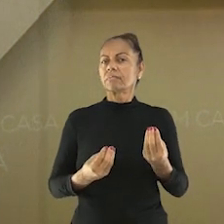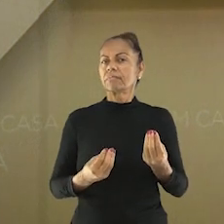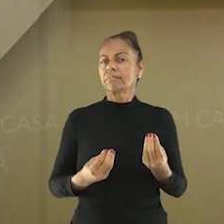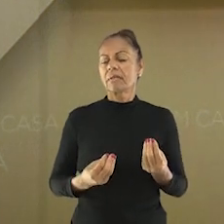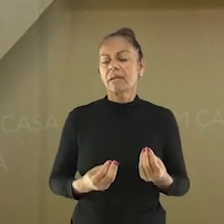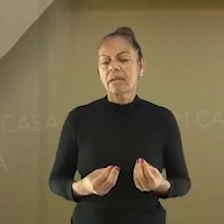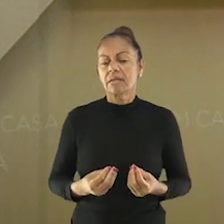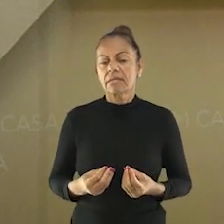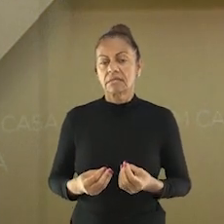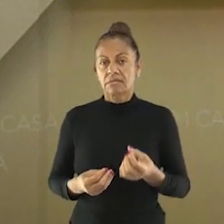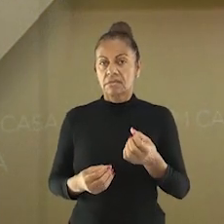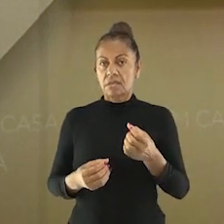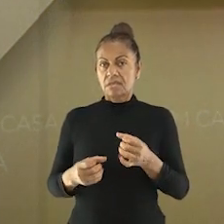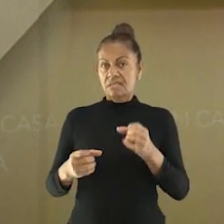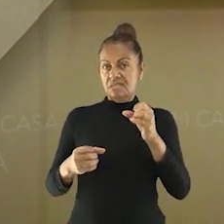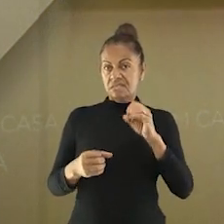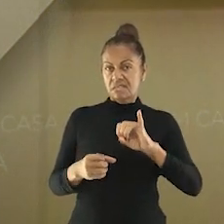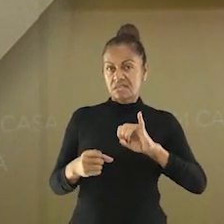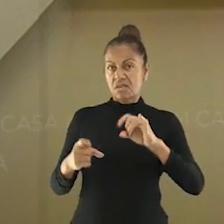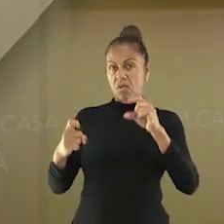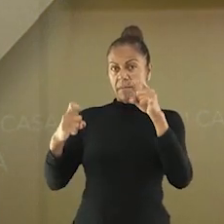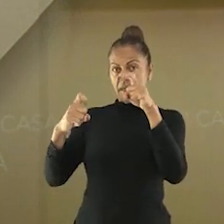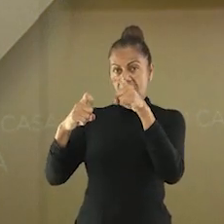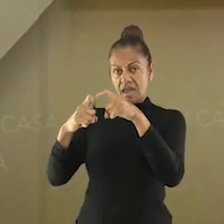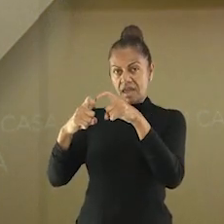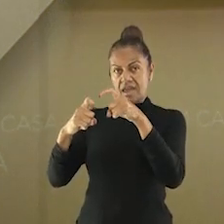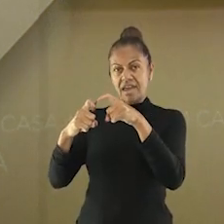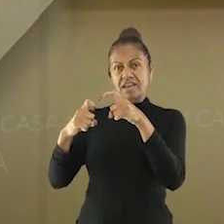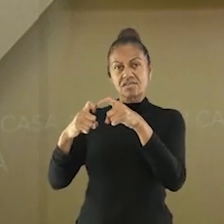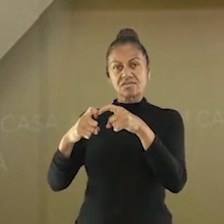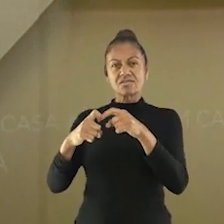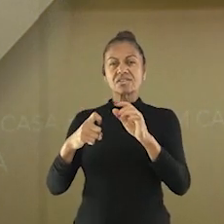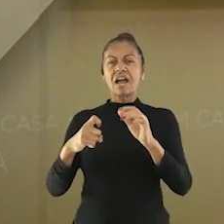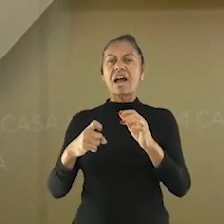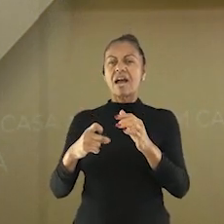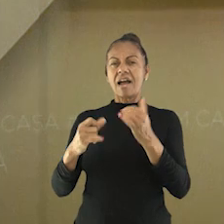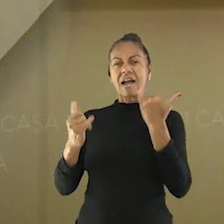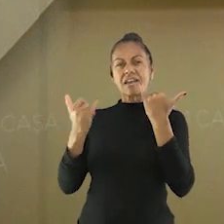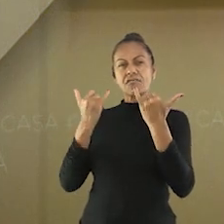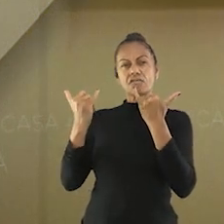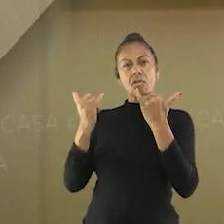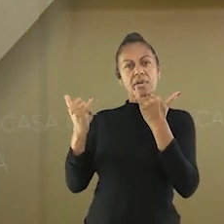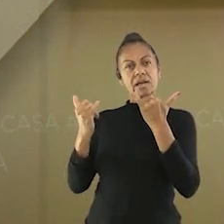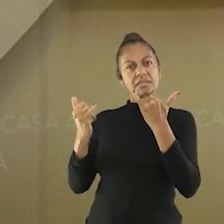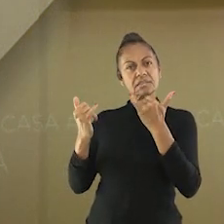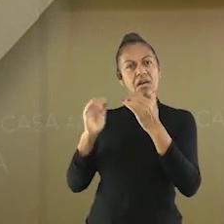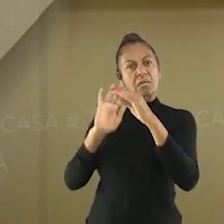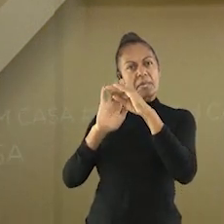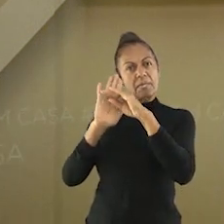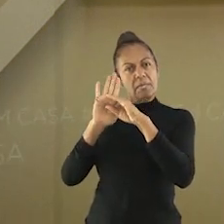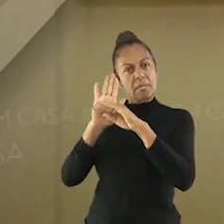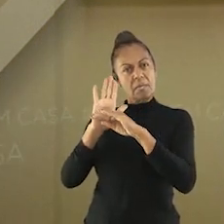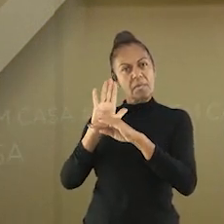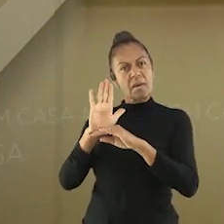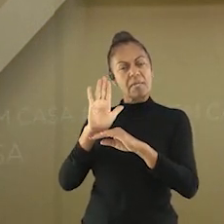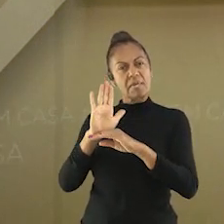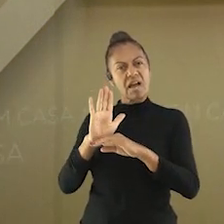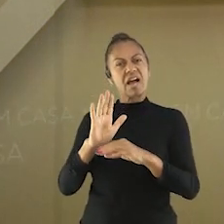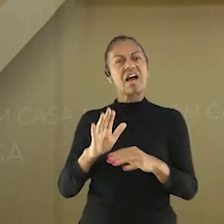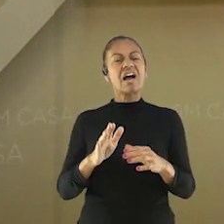né? Receber essas informações, ele vai ter uma referência e vai saber te orientar melhor a respeito disso tudo. Certo?